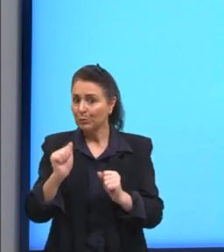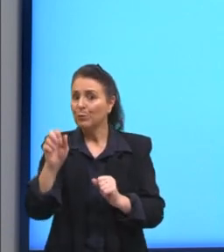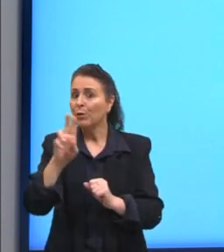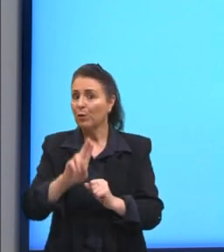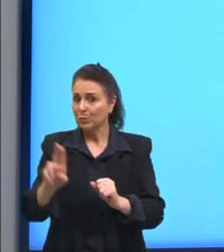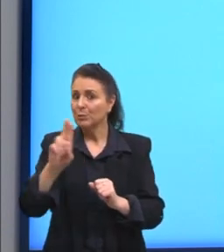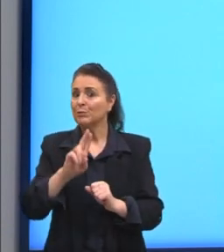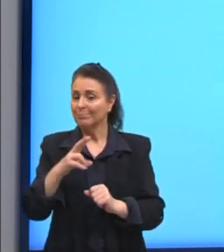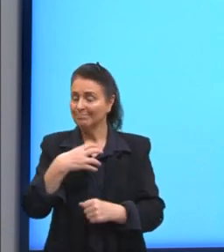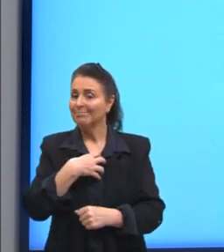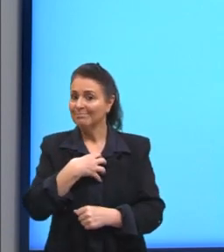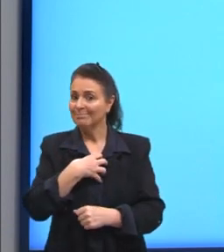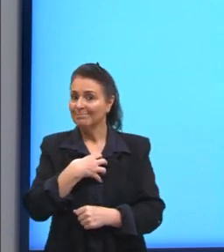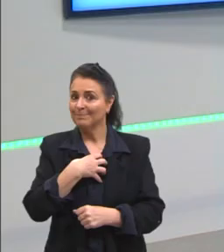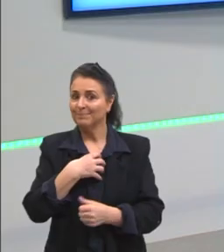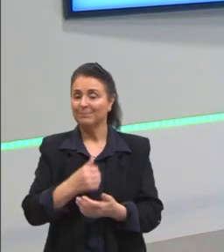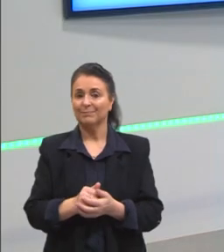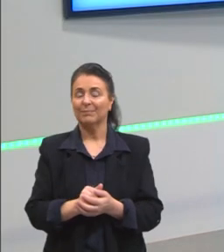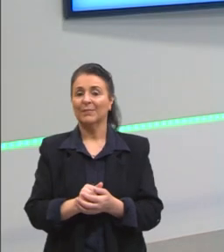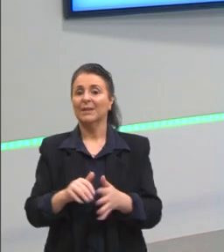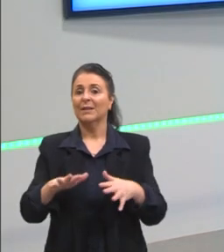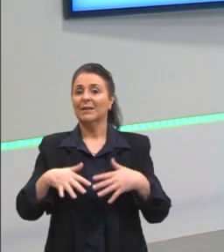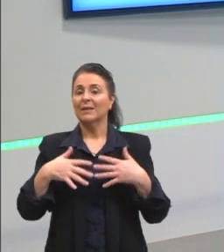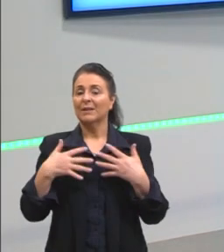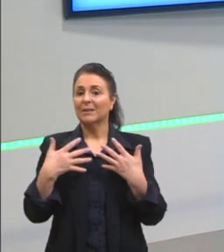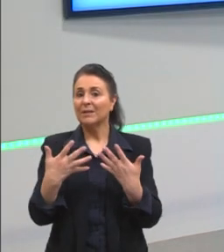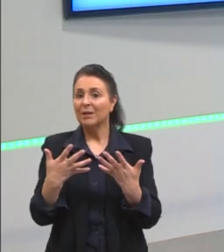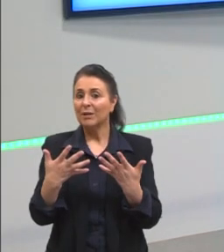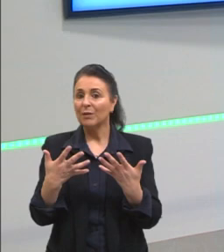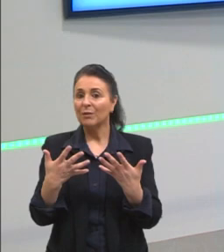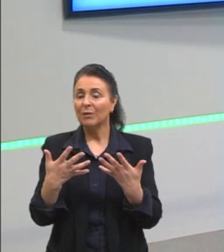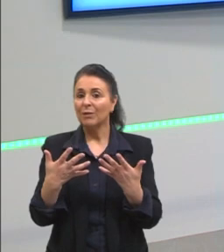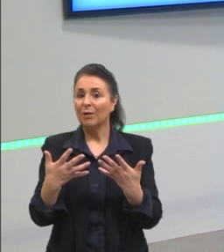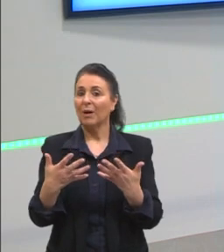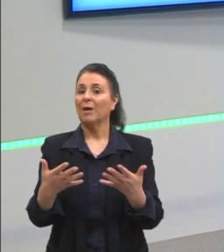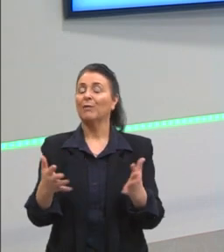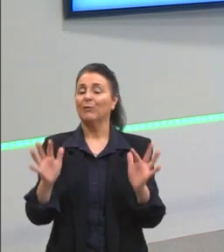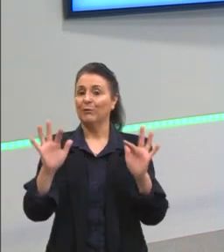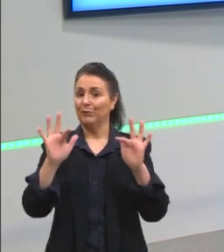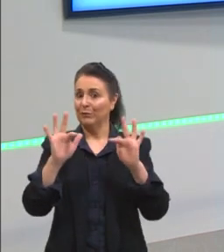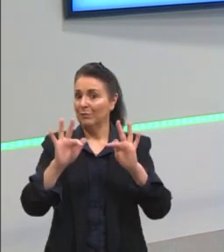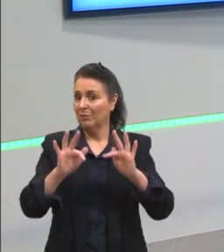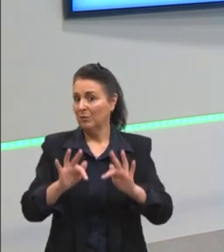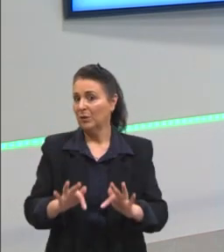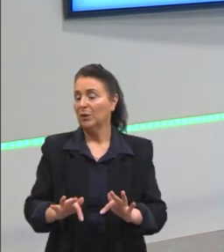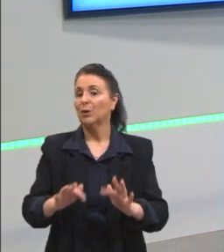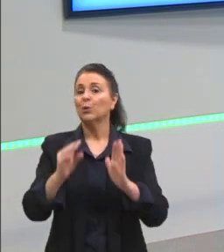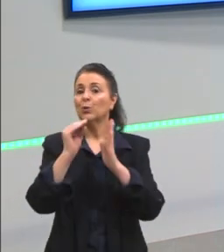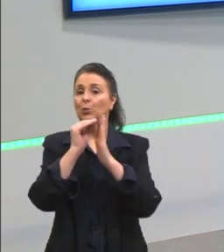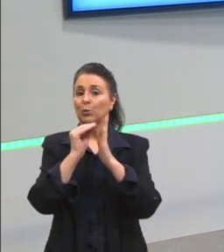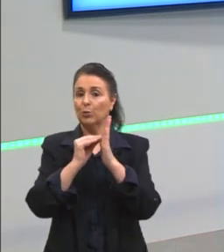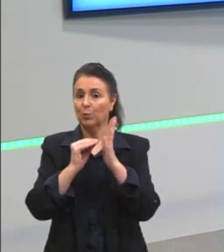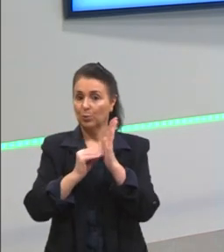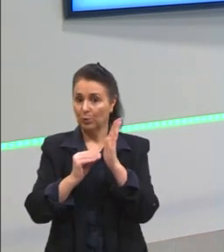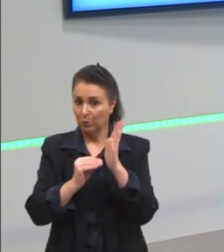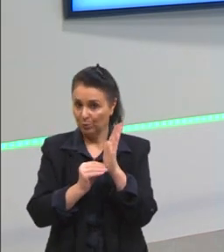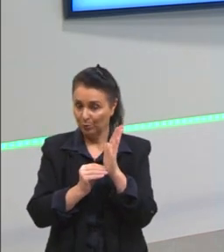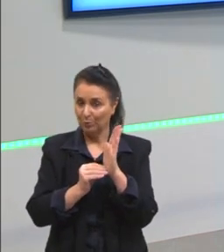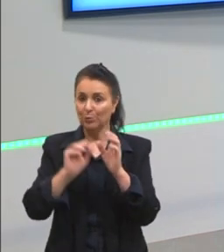ser expressas. Então, beleza, aí fechamos o nosso conteúdo sobre os nossos